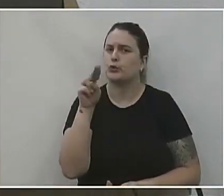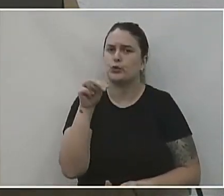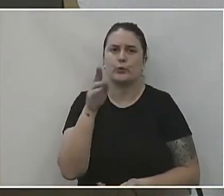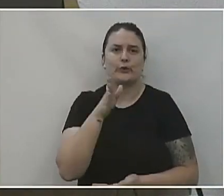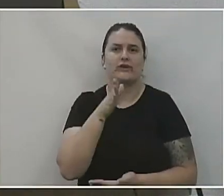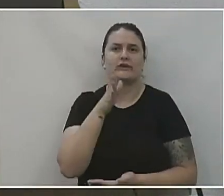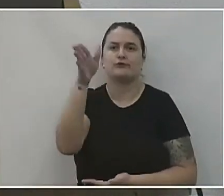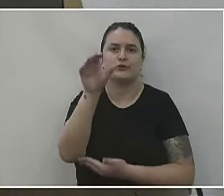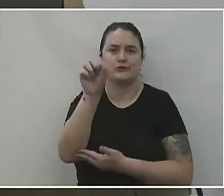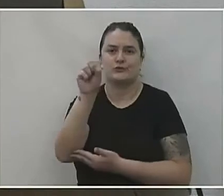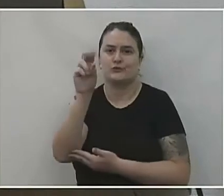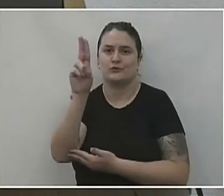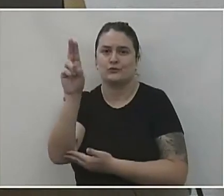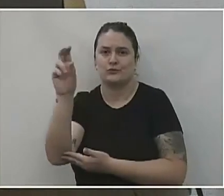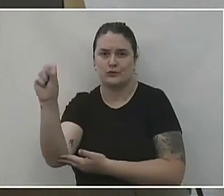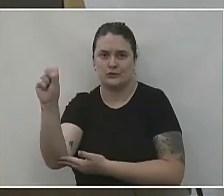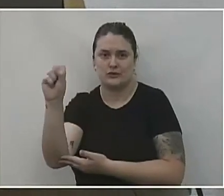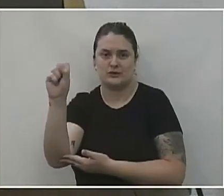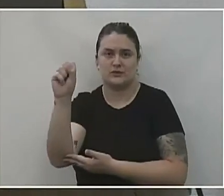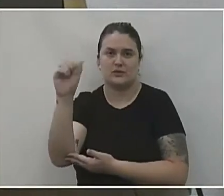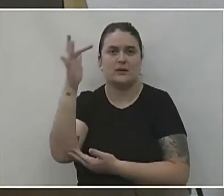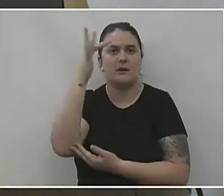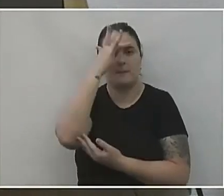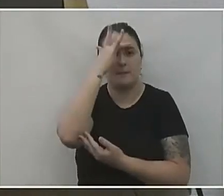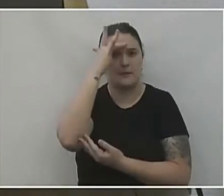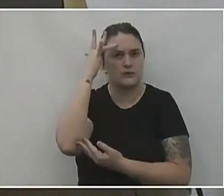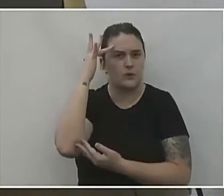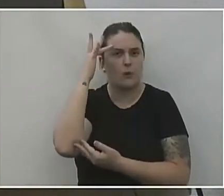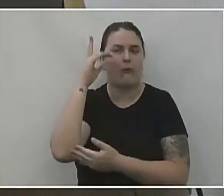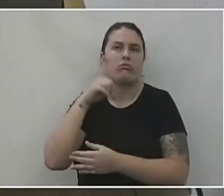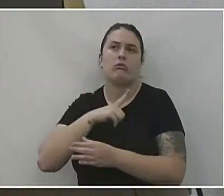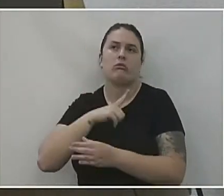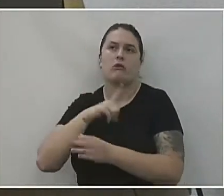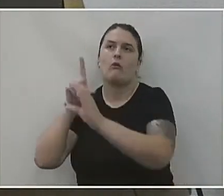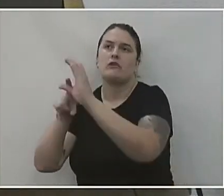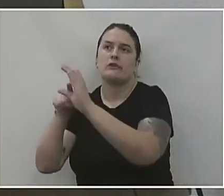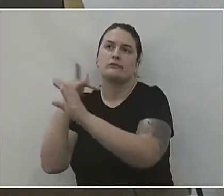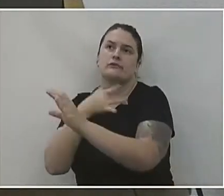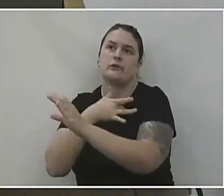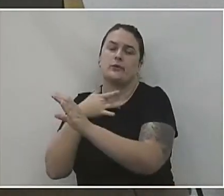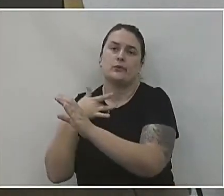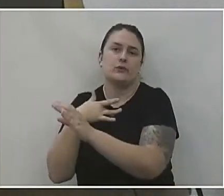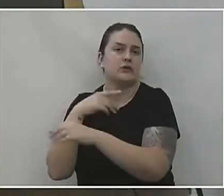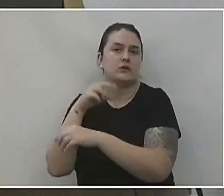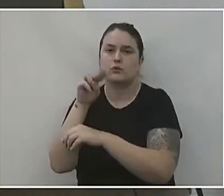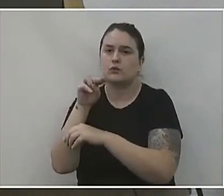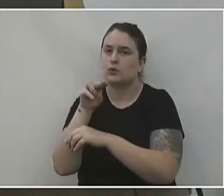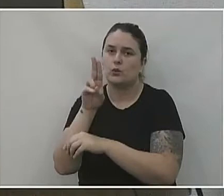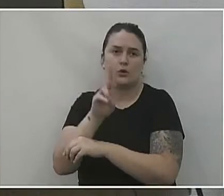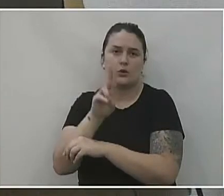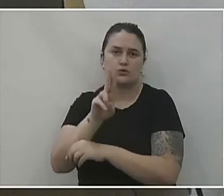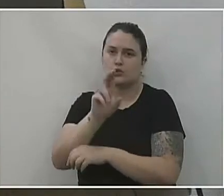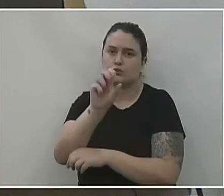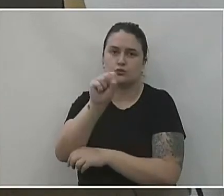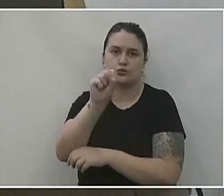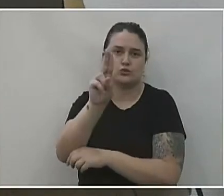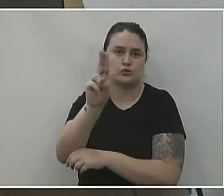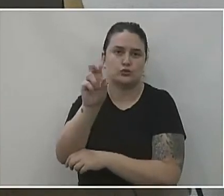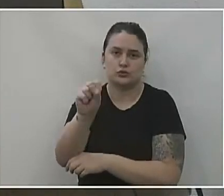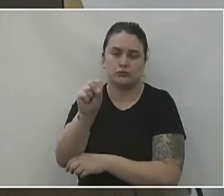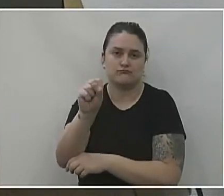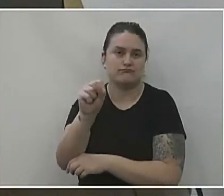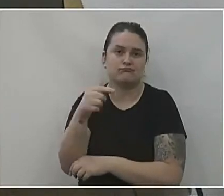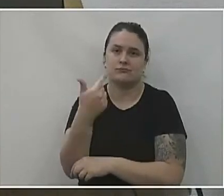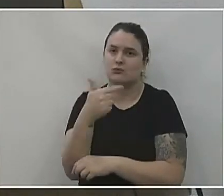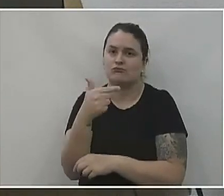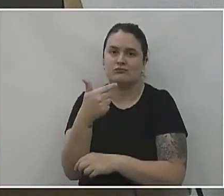Único de Saúde, que são pacientes de convênios, que nunca utilizaram o sistema. Então, a gente não tem